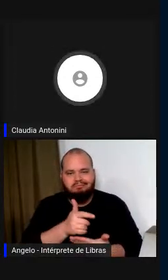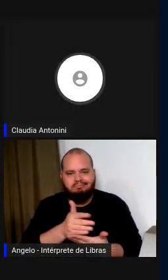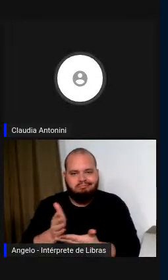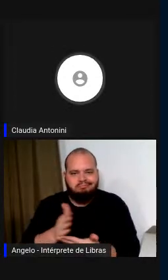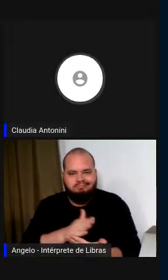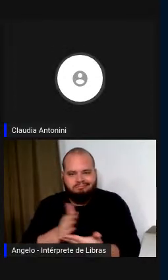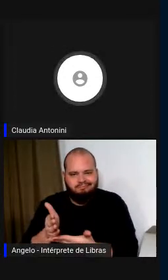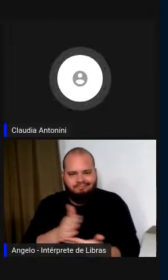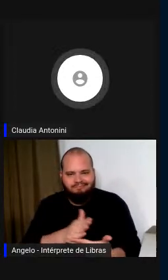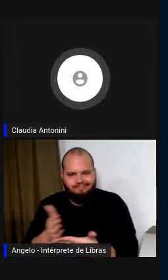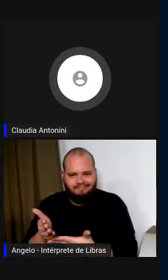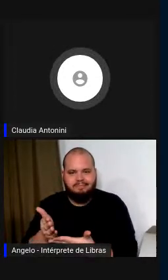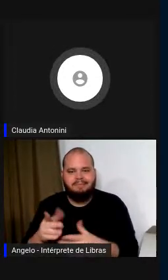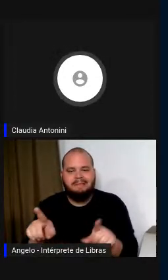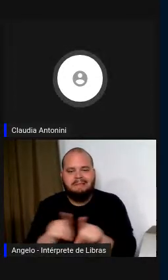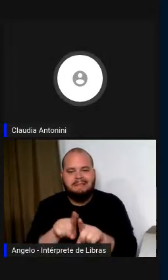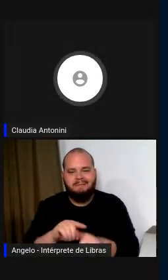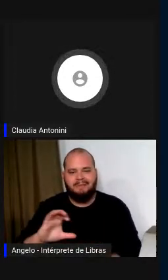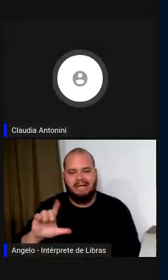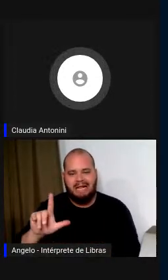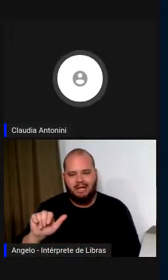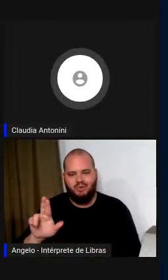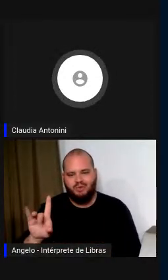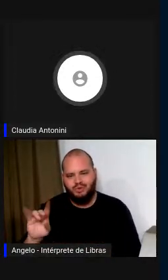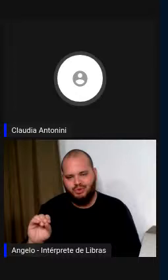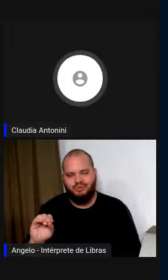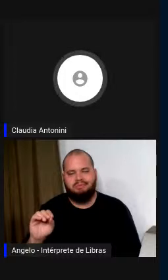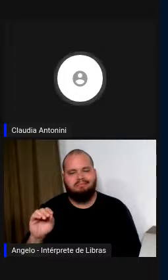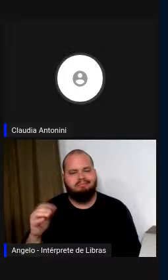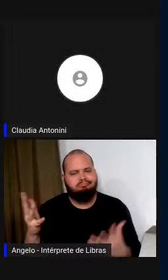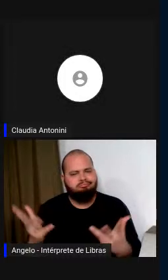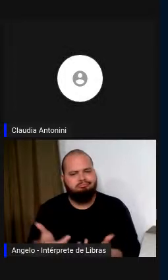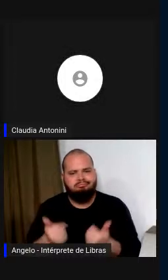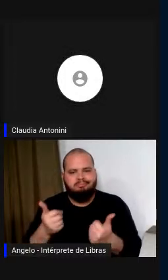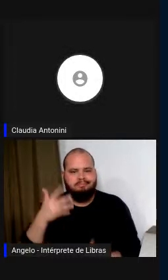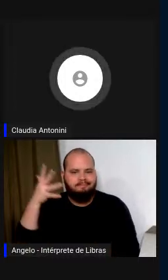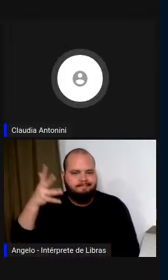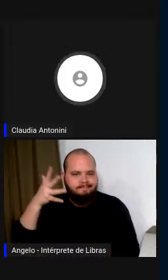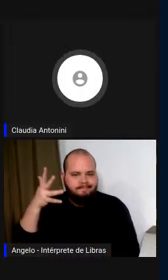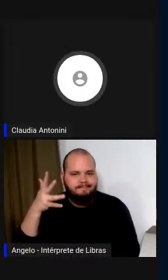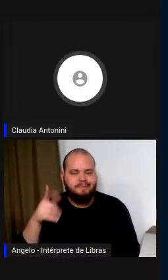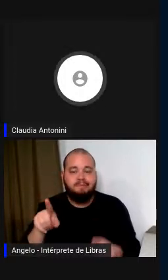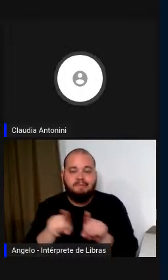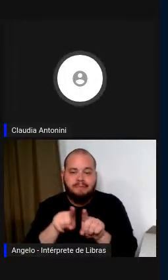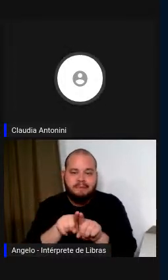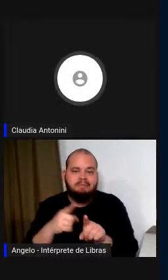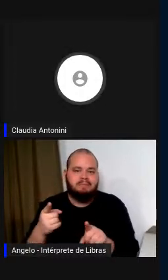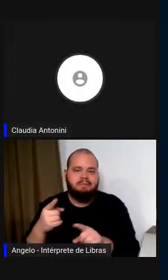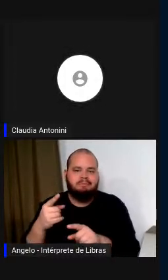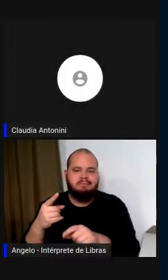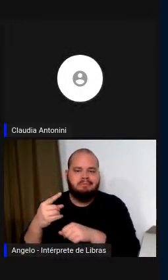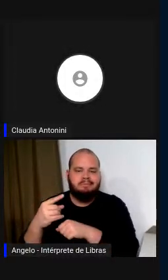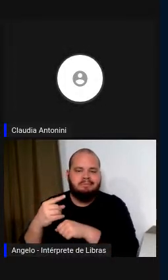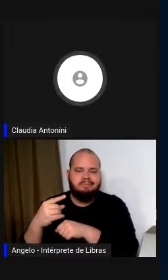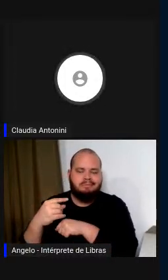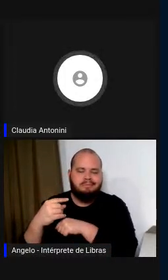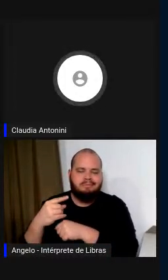agradeço, Cláudio, pelo excelente trabalho e também o comentário da professora